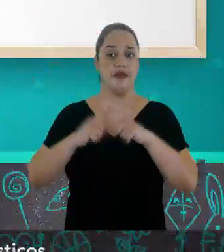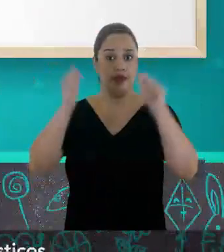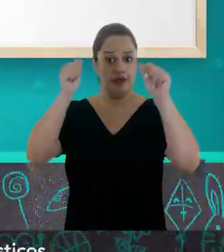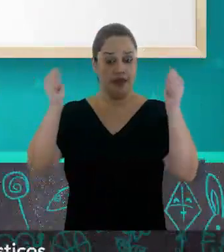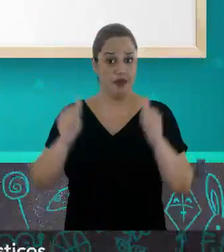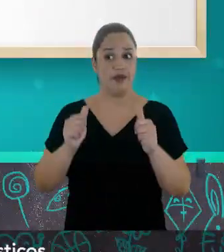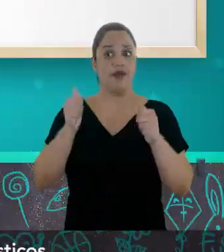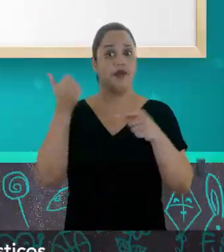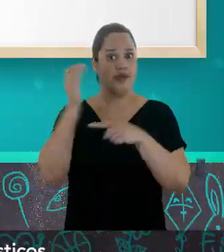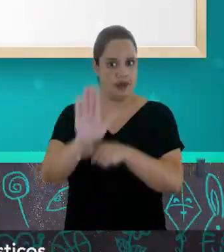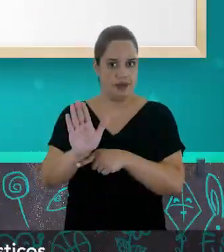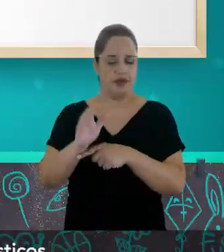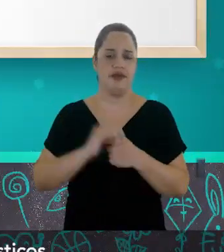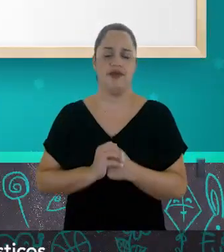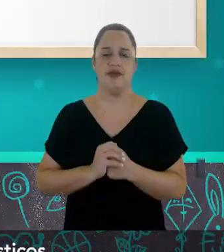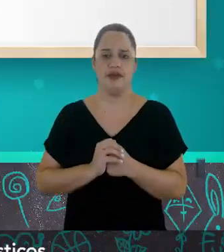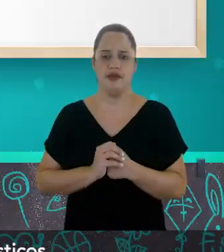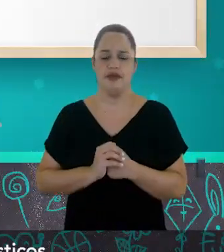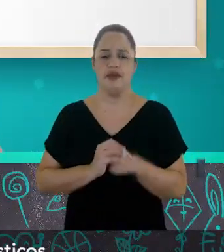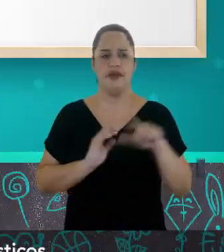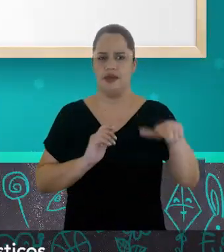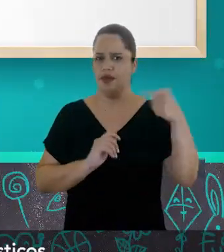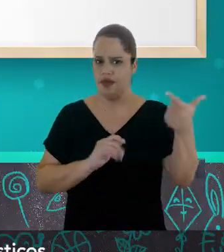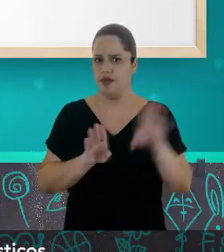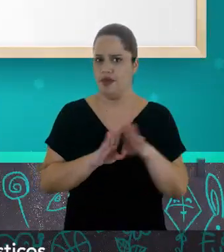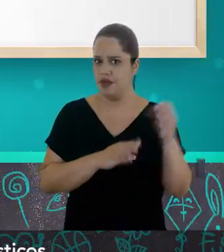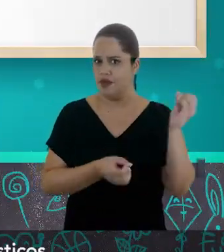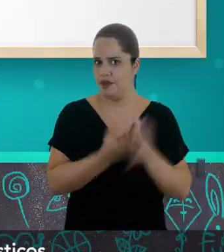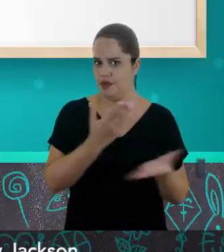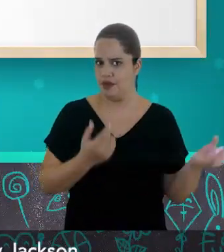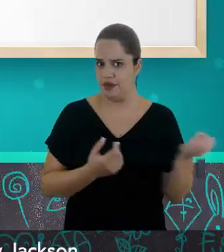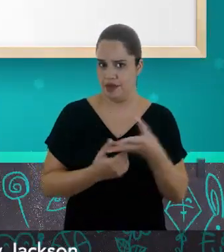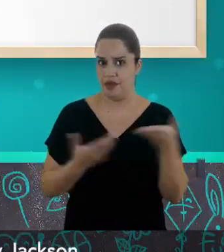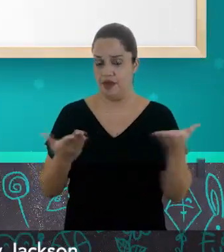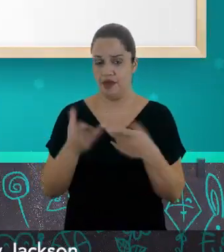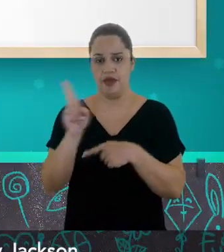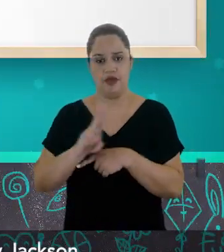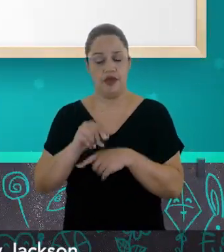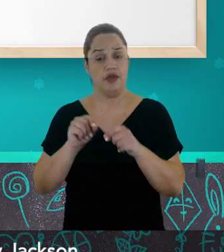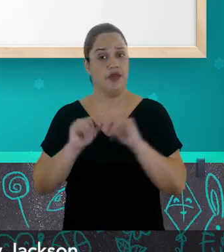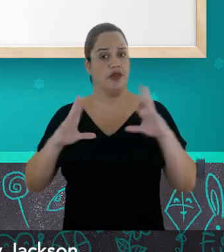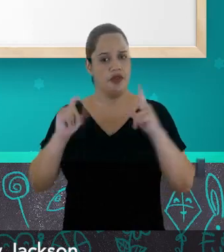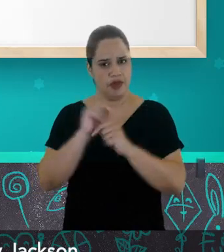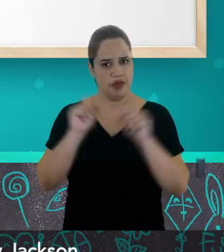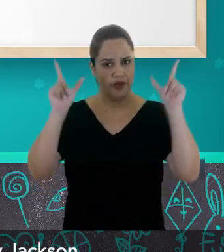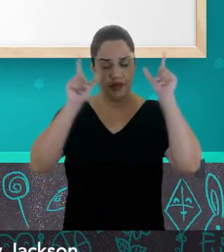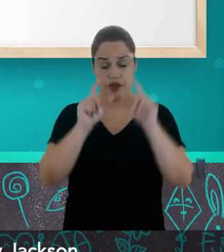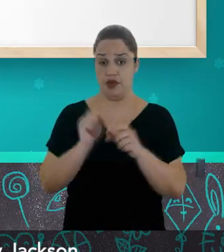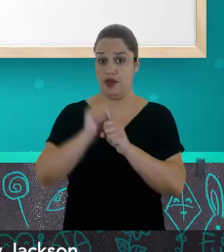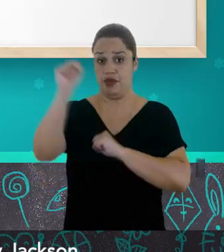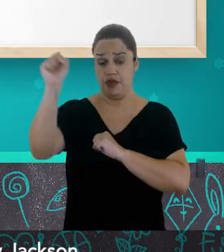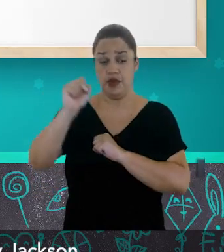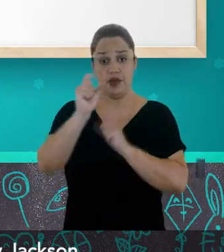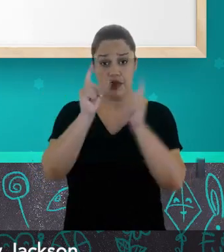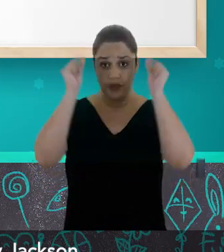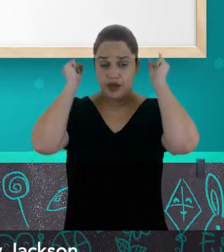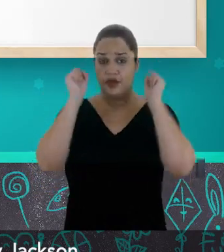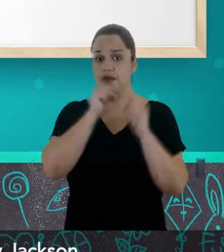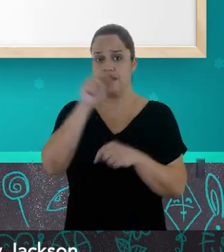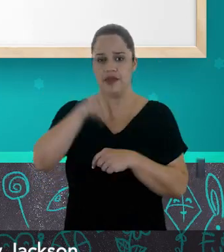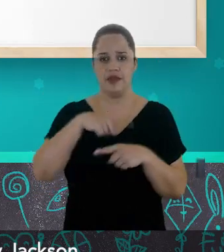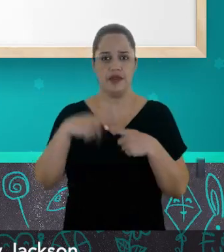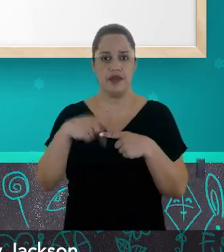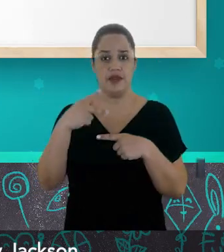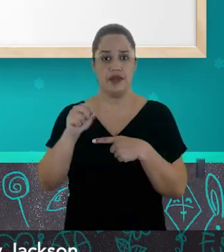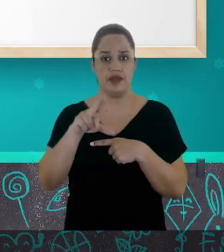Outros exemplos mais recentes de contos fantásticos baseados nos heróis da Grécia Antiga incluem